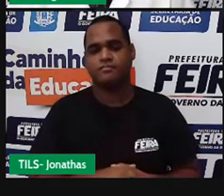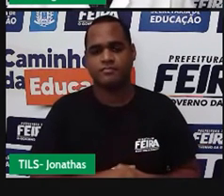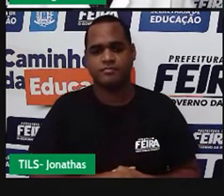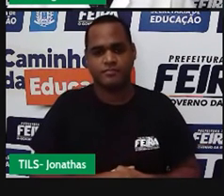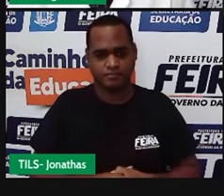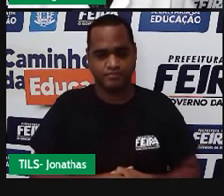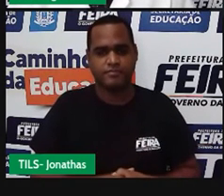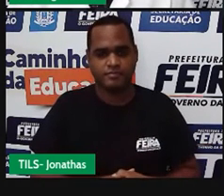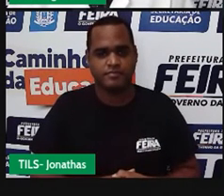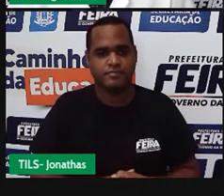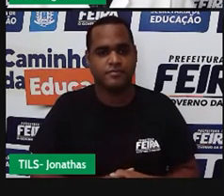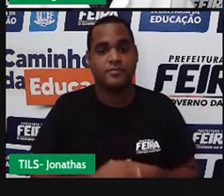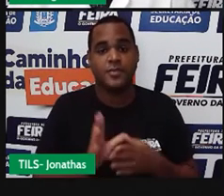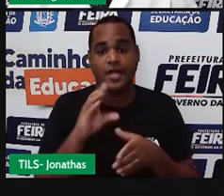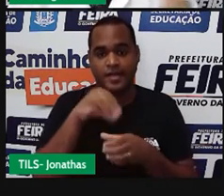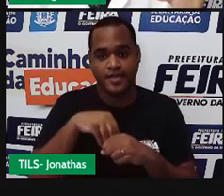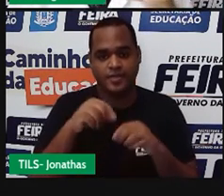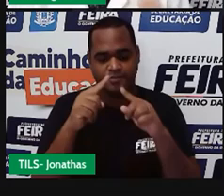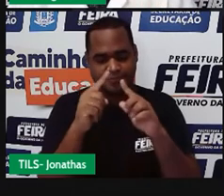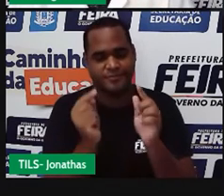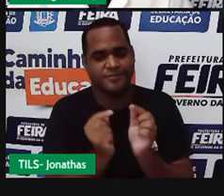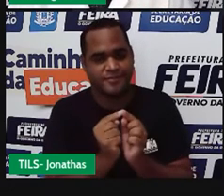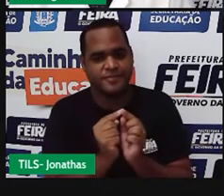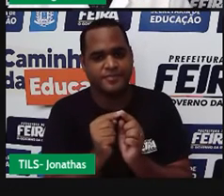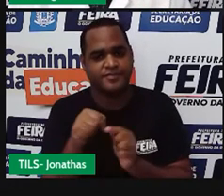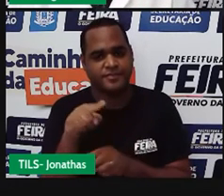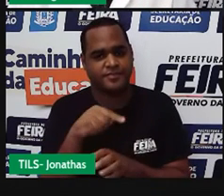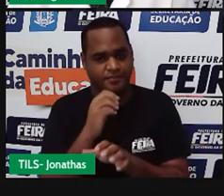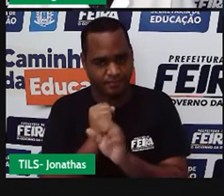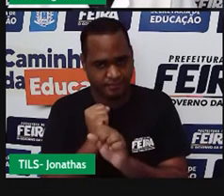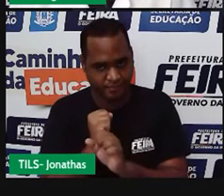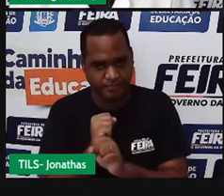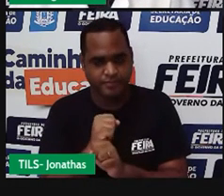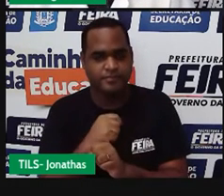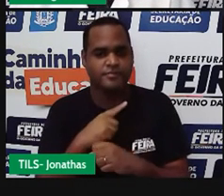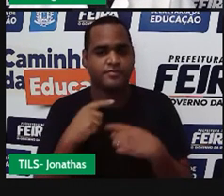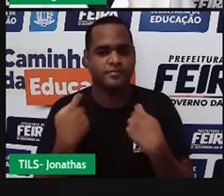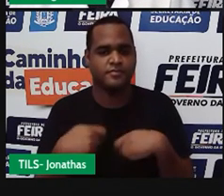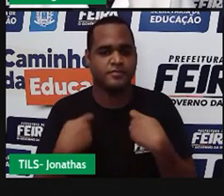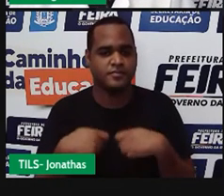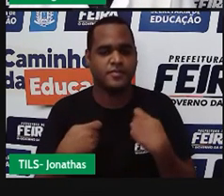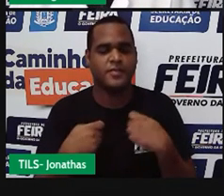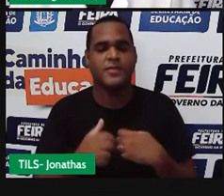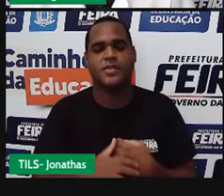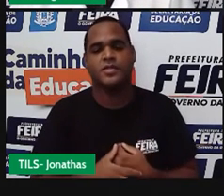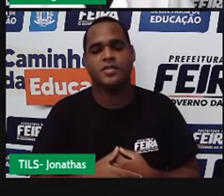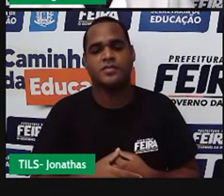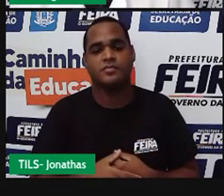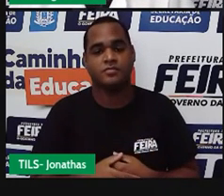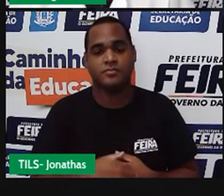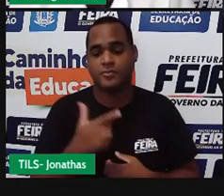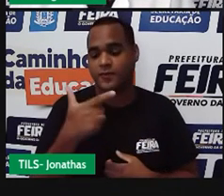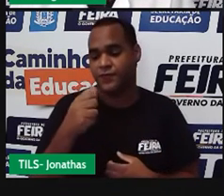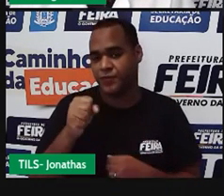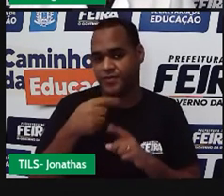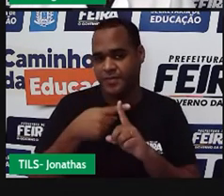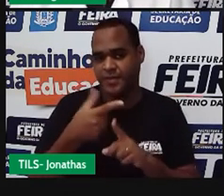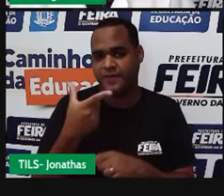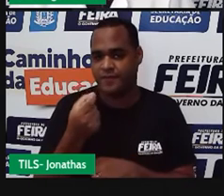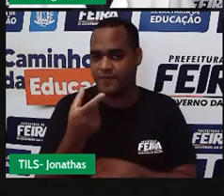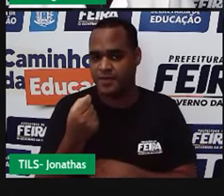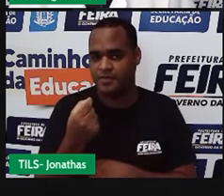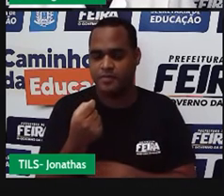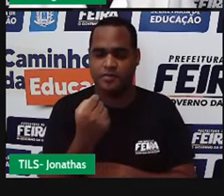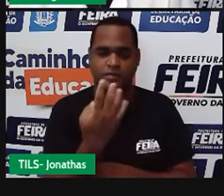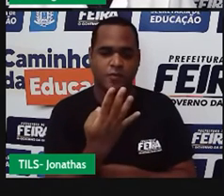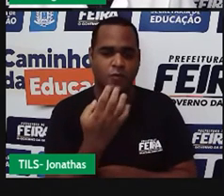Dentro desses parênteses aqui, a gente sabe que a gente vai ter que fazer essa soma primeiro. Então, 28 mais 20 dá 48.